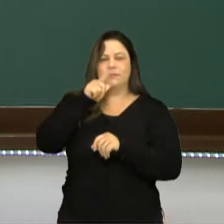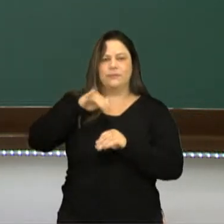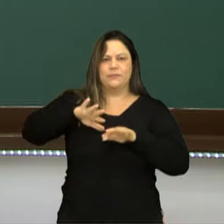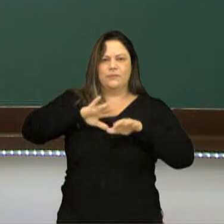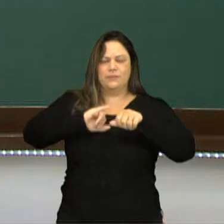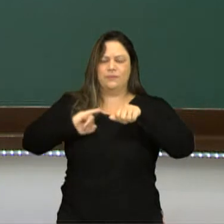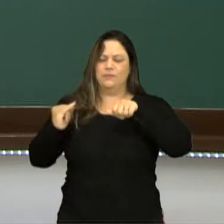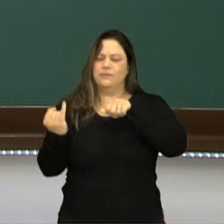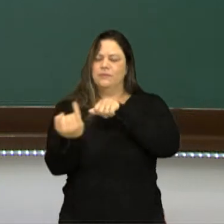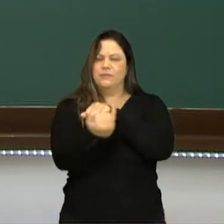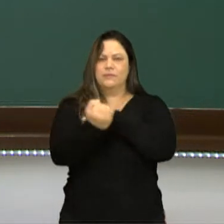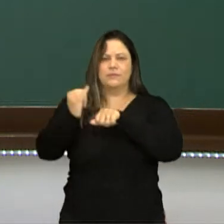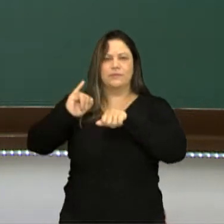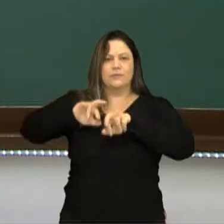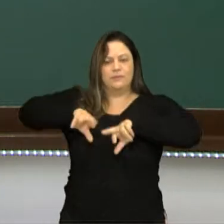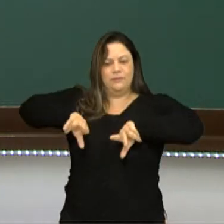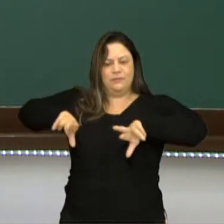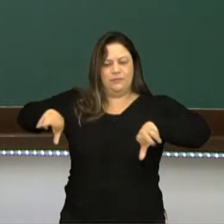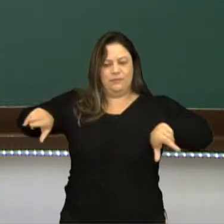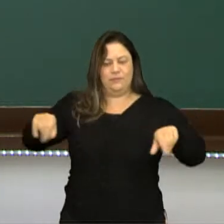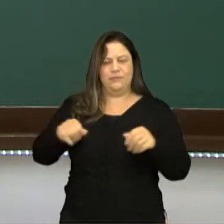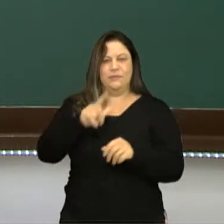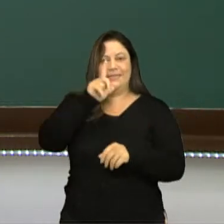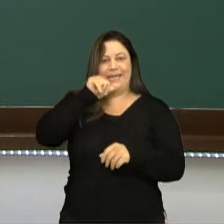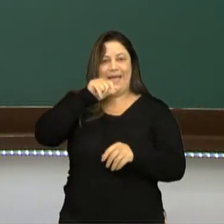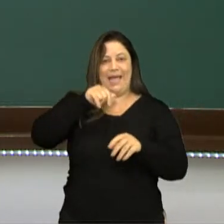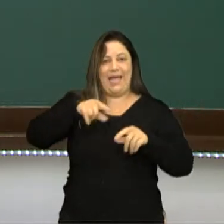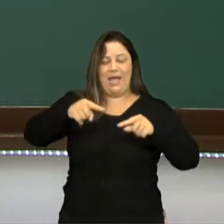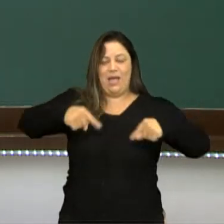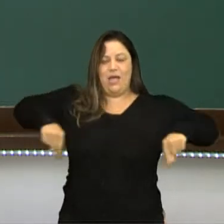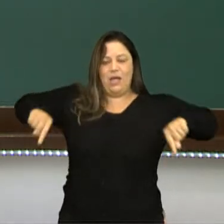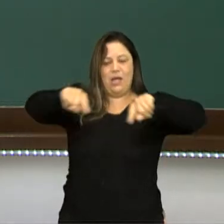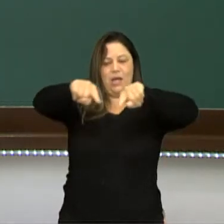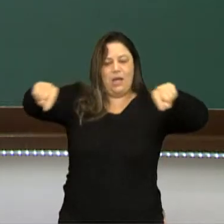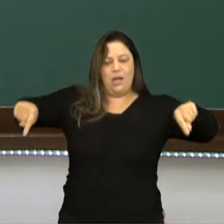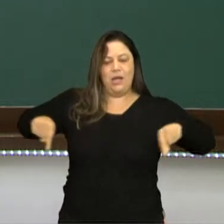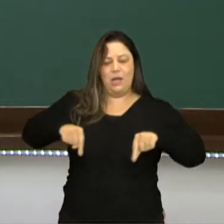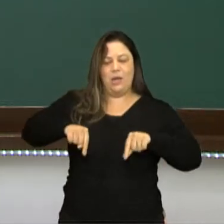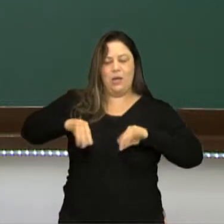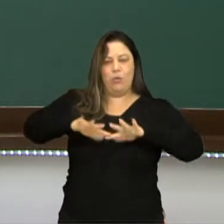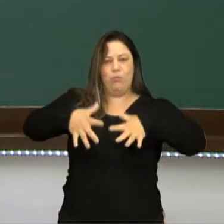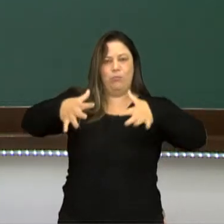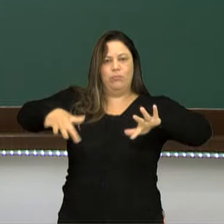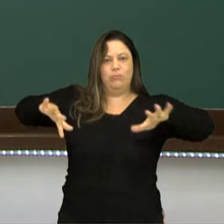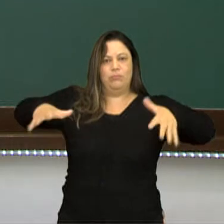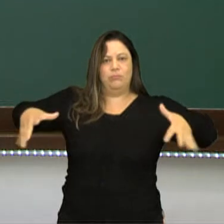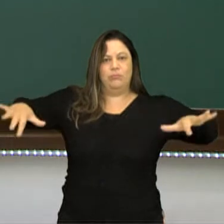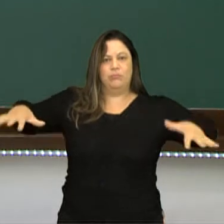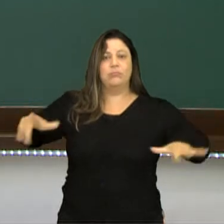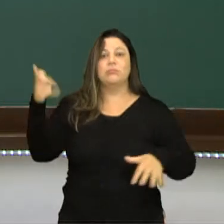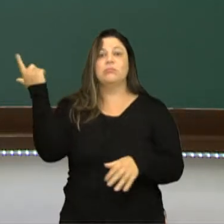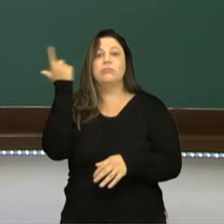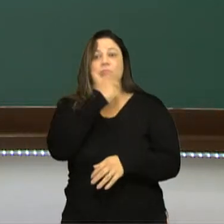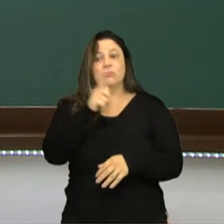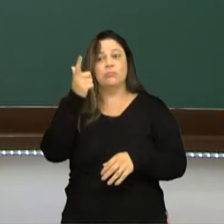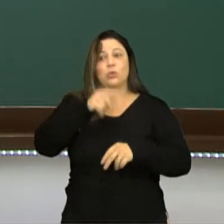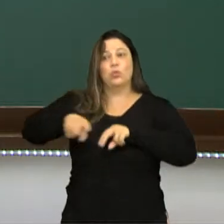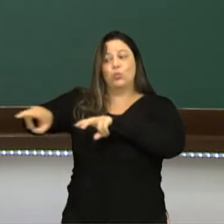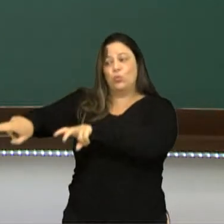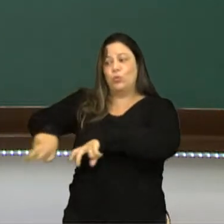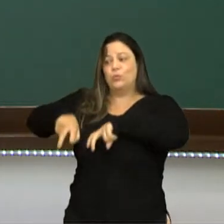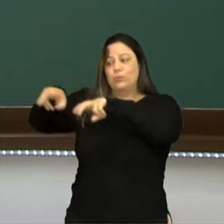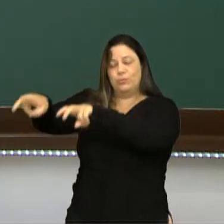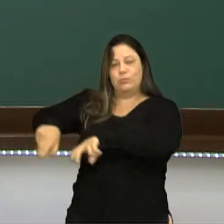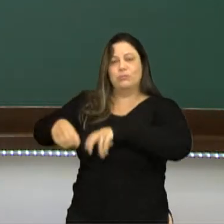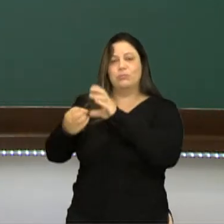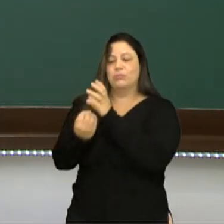construídas, né? Sob os lagos, sobre a água dos lagos e a partir disso, né? Eles conseguiam aí a agricultura, né? As